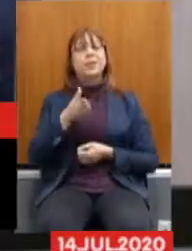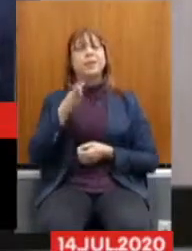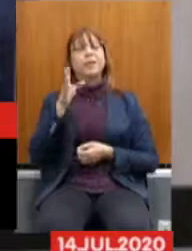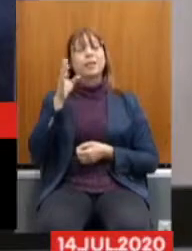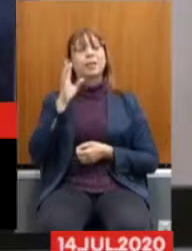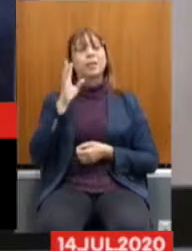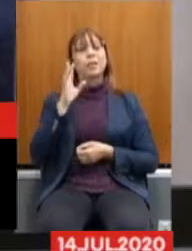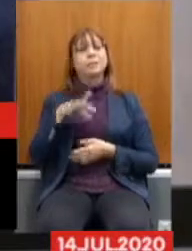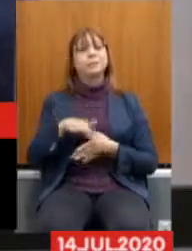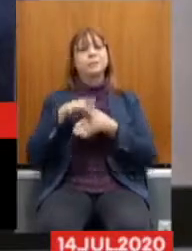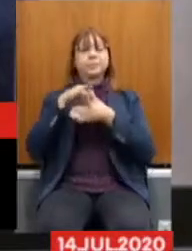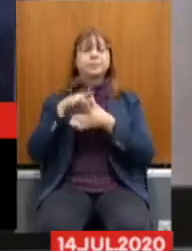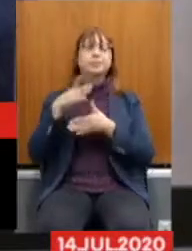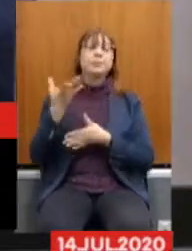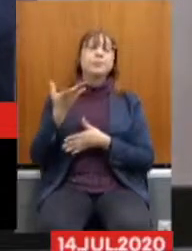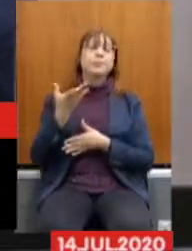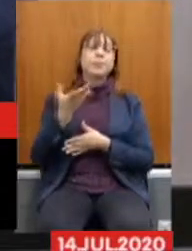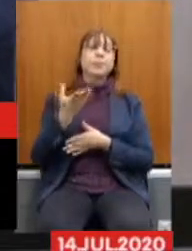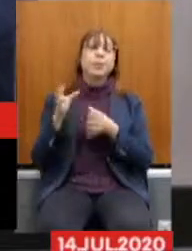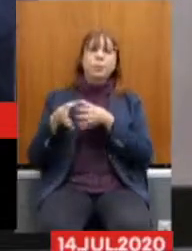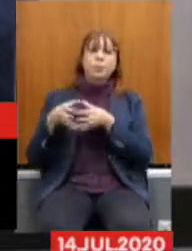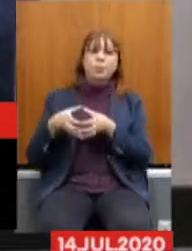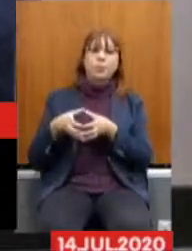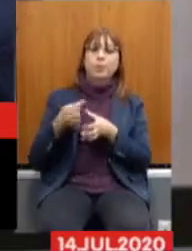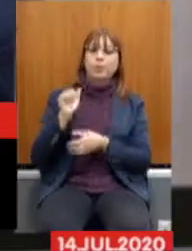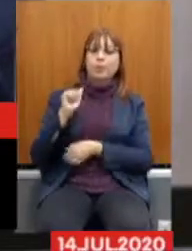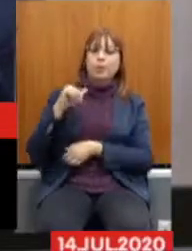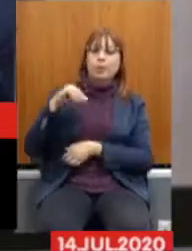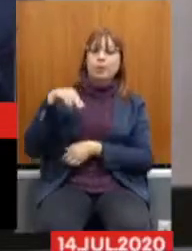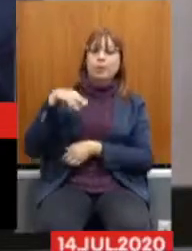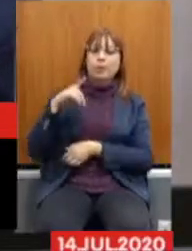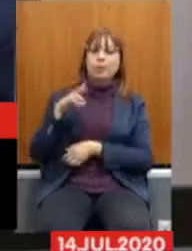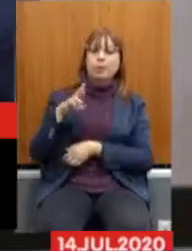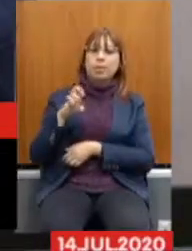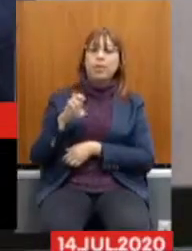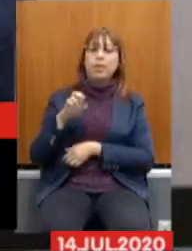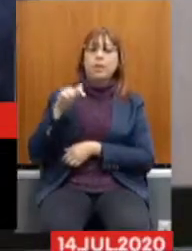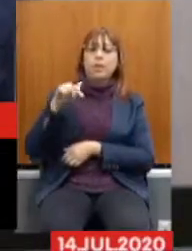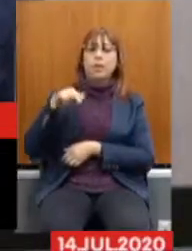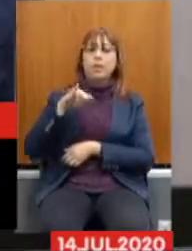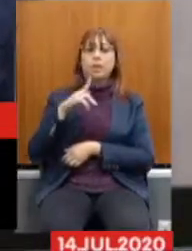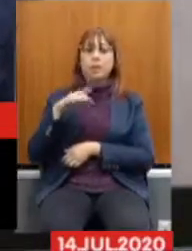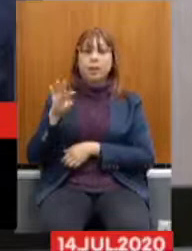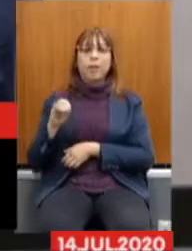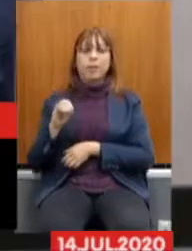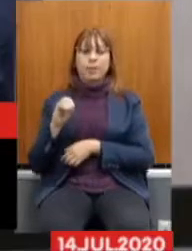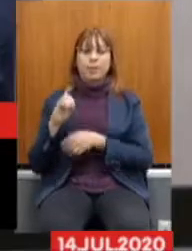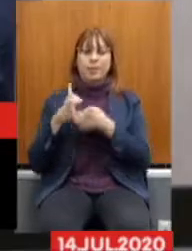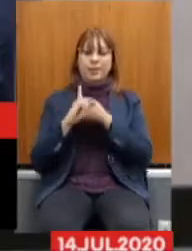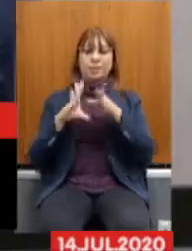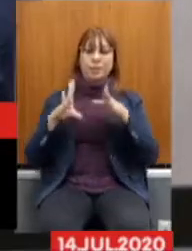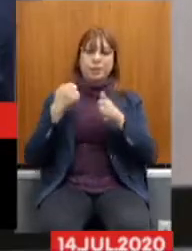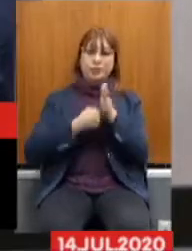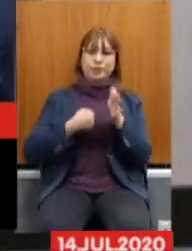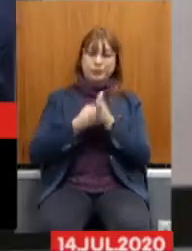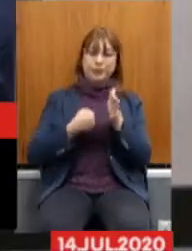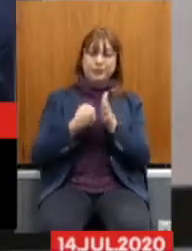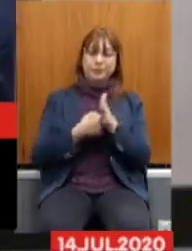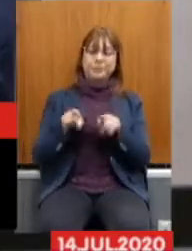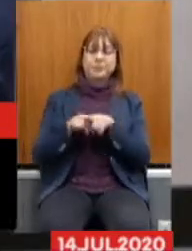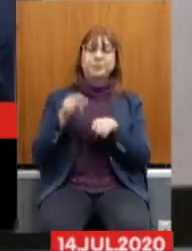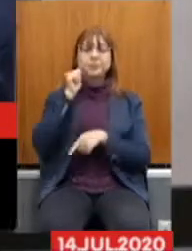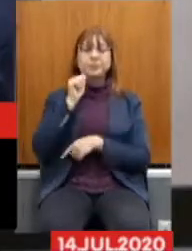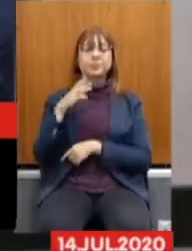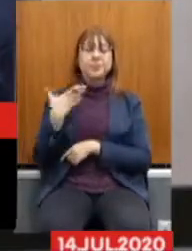Democracia e Luta, deputado André Quintão. Um abraço, viu, André? Para a nossa amiga